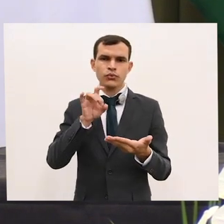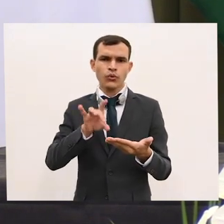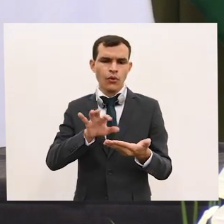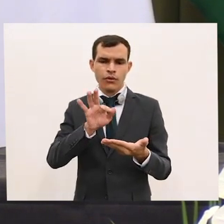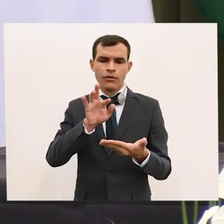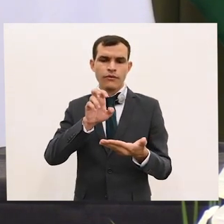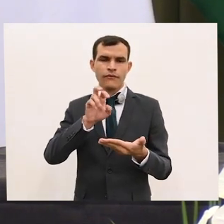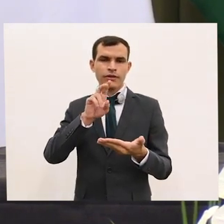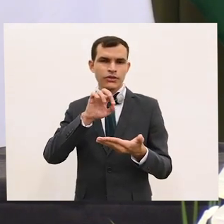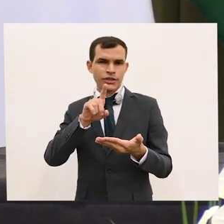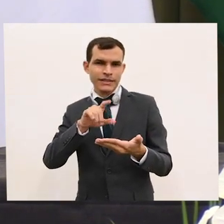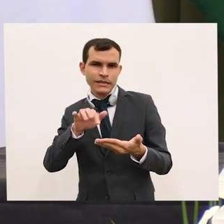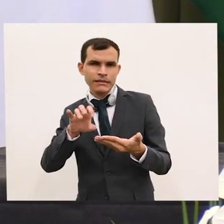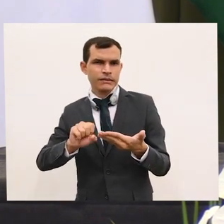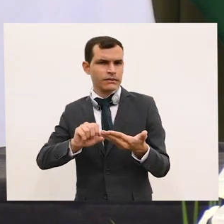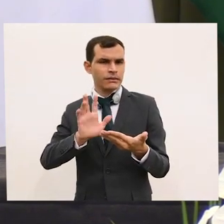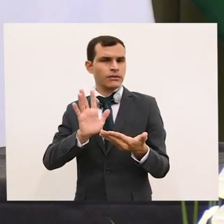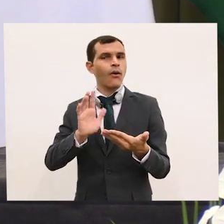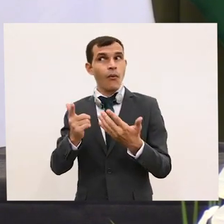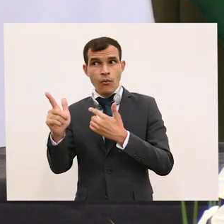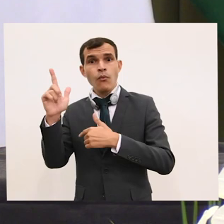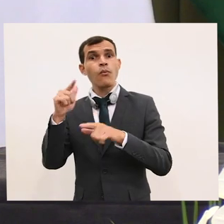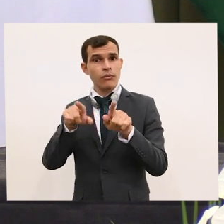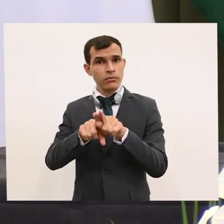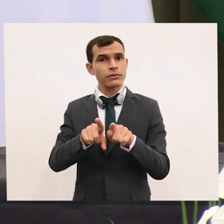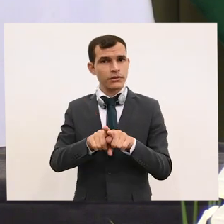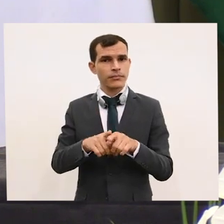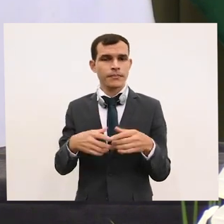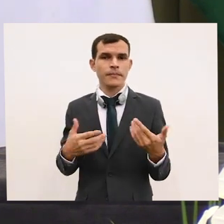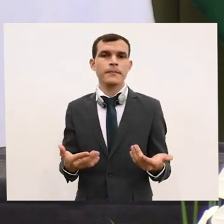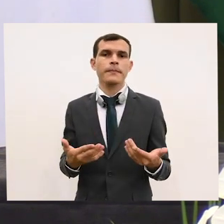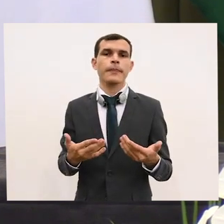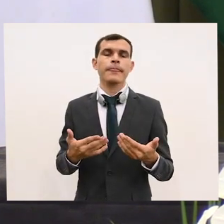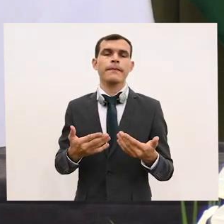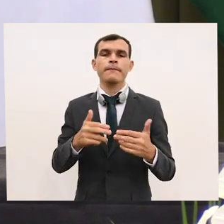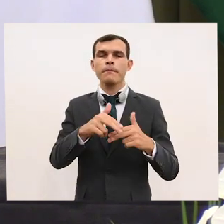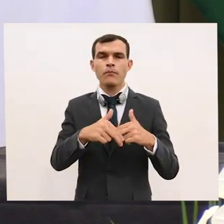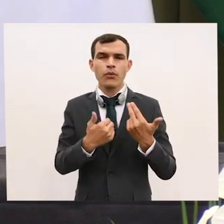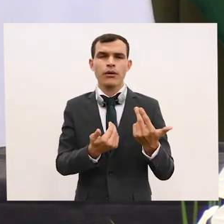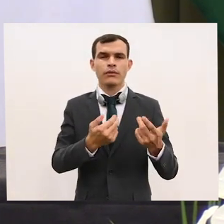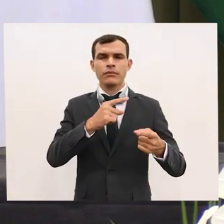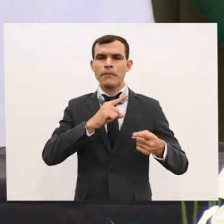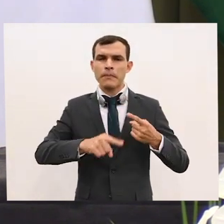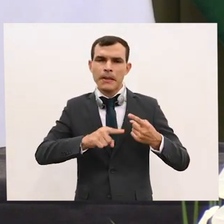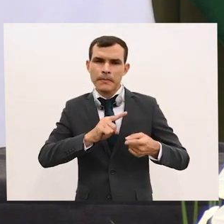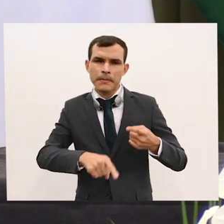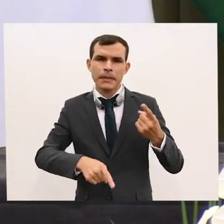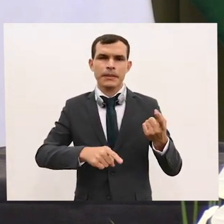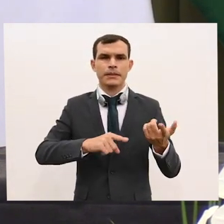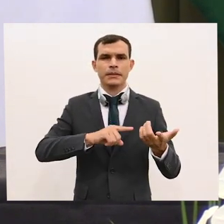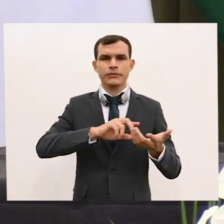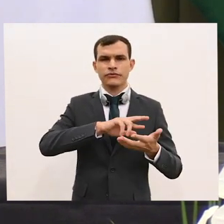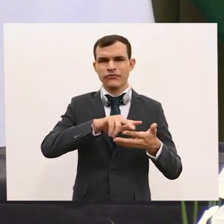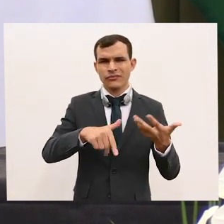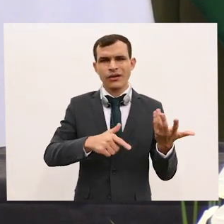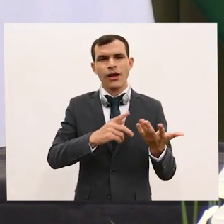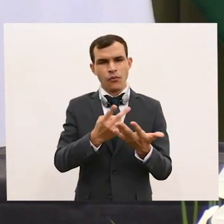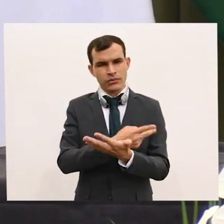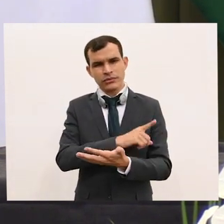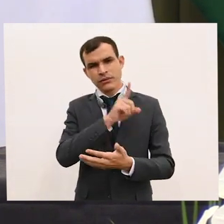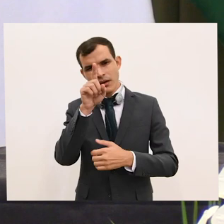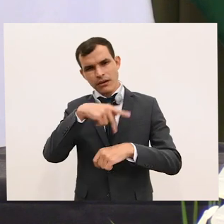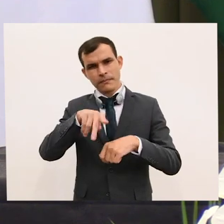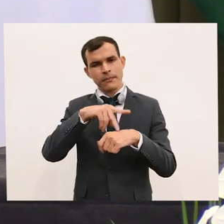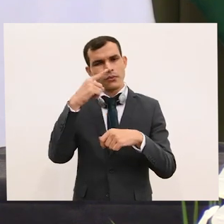fertilizantes, para que a situação de sanções e de embargos aplicados à Rússia e o próprio